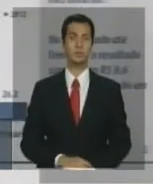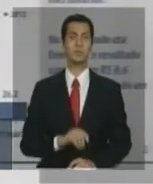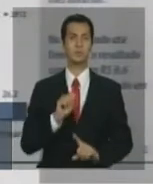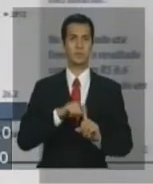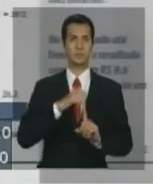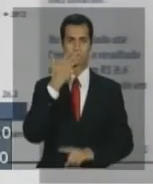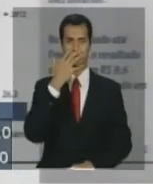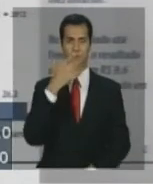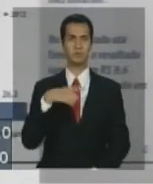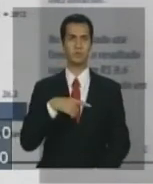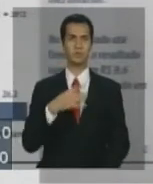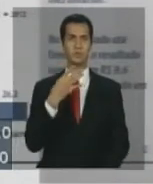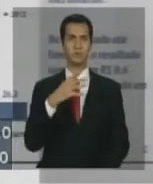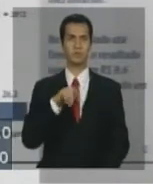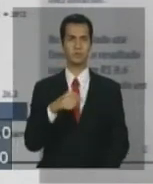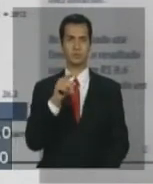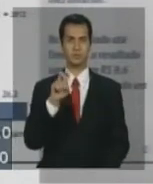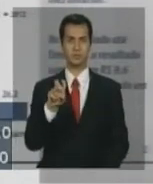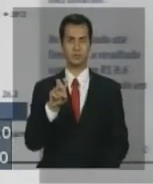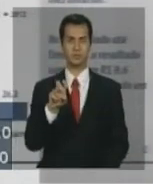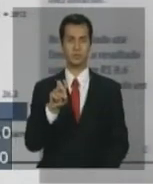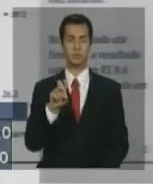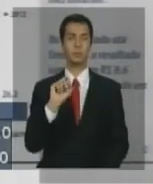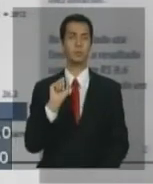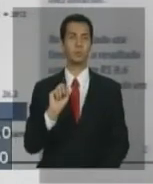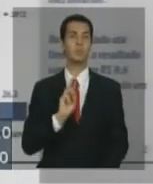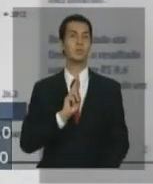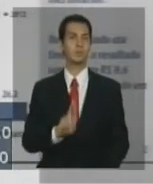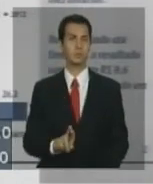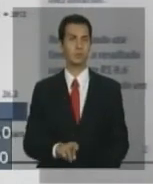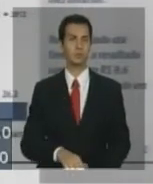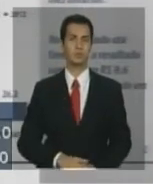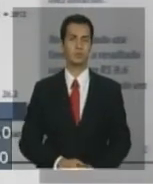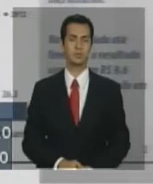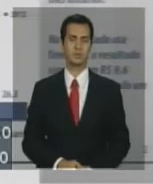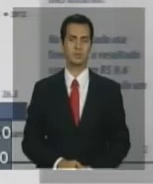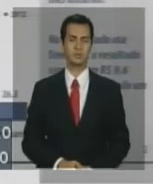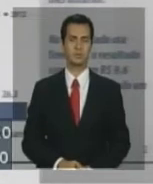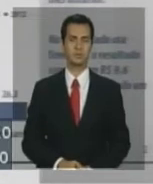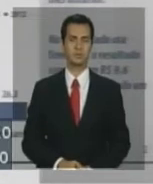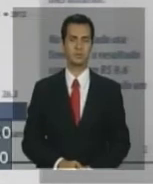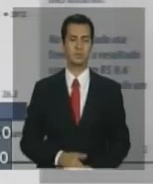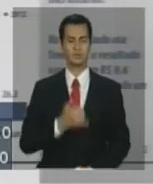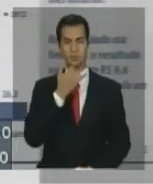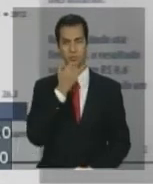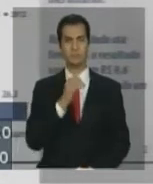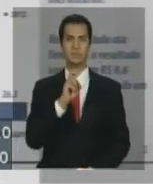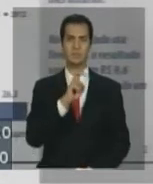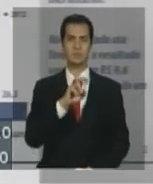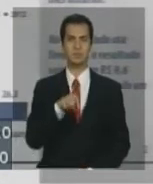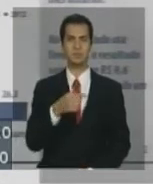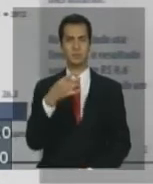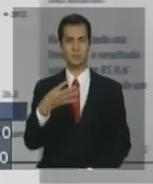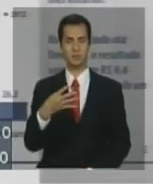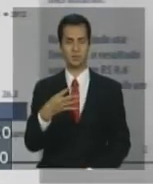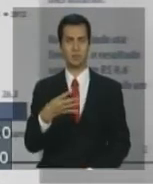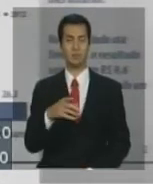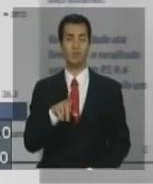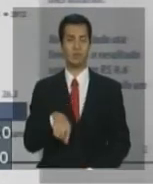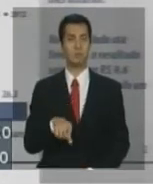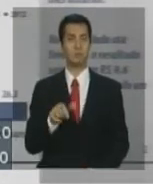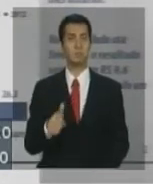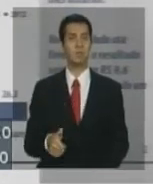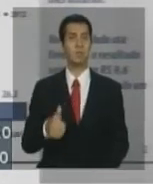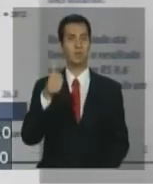é o melhor fevereiro